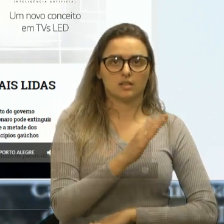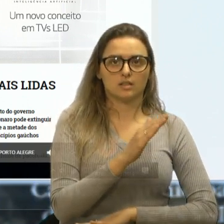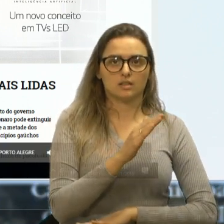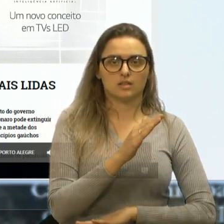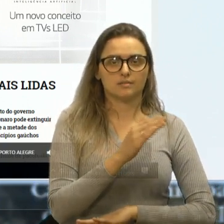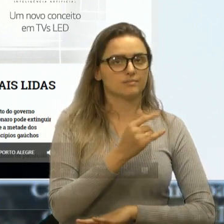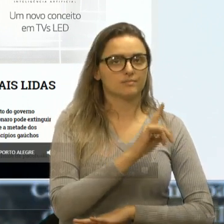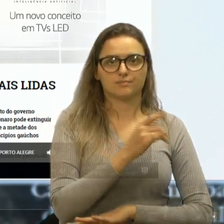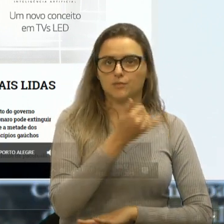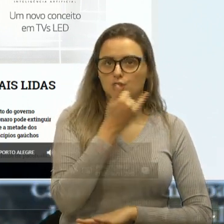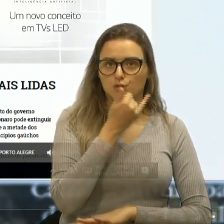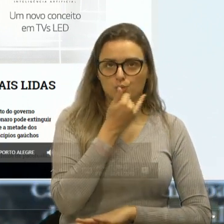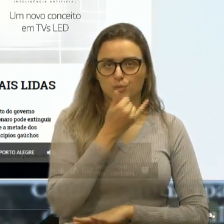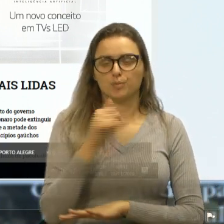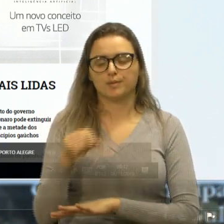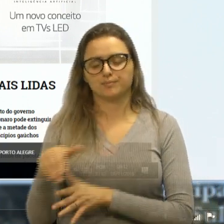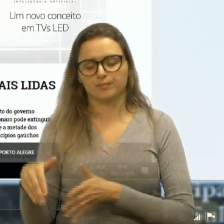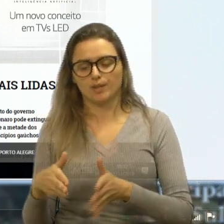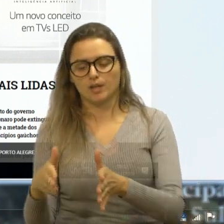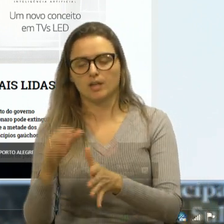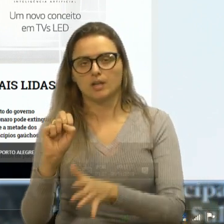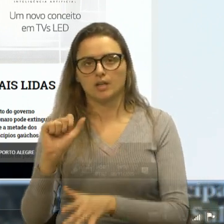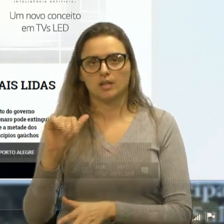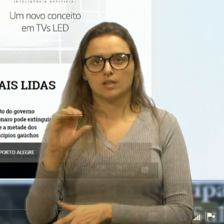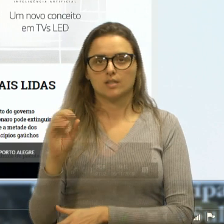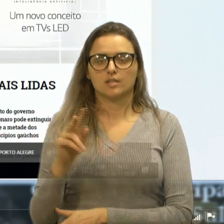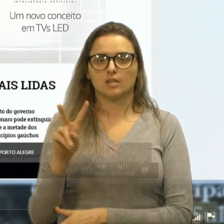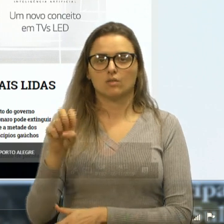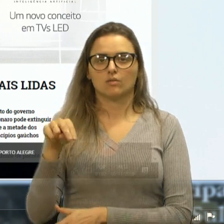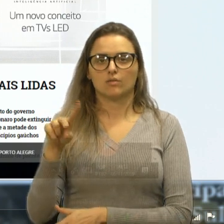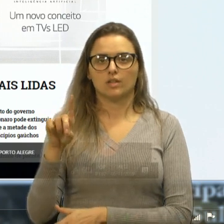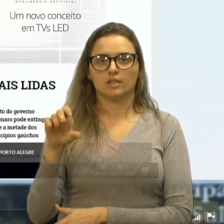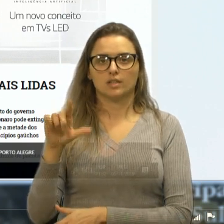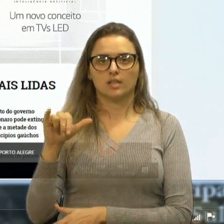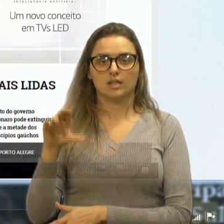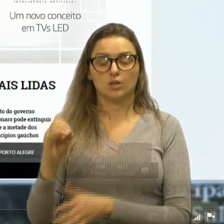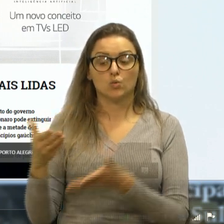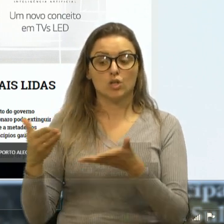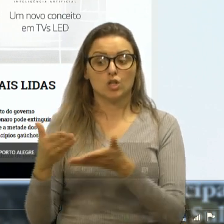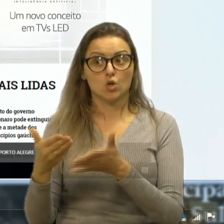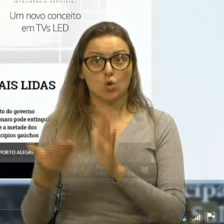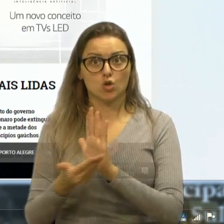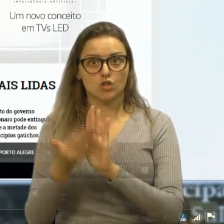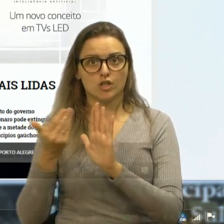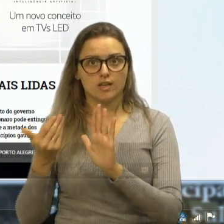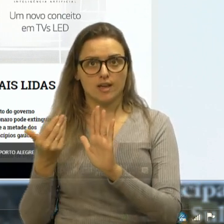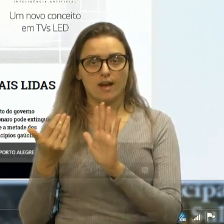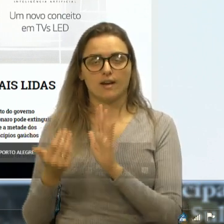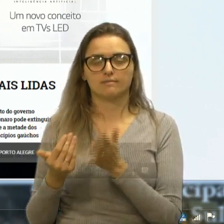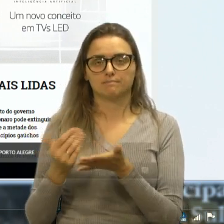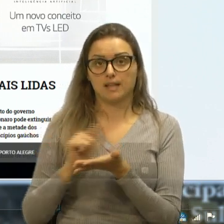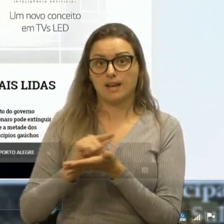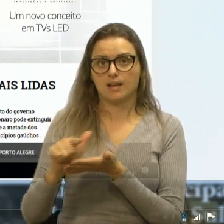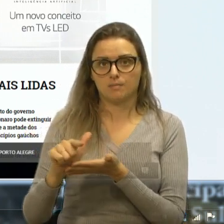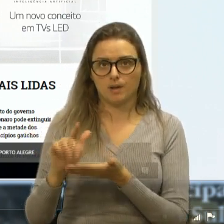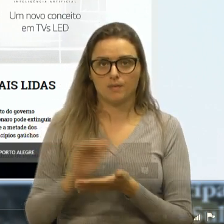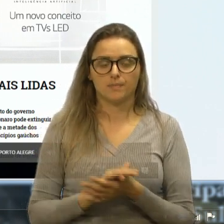São Vedelino, e ficou para hoje o desbloqueio, e a Rota do Sol, como disse, né,